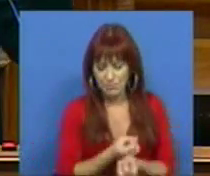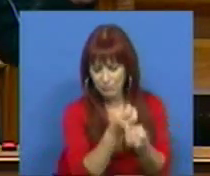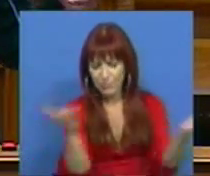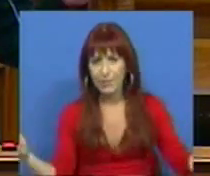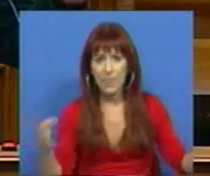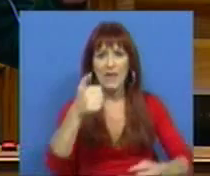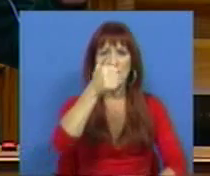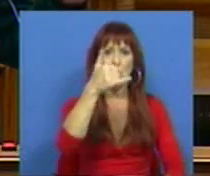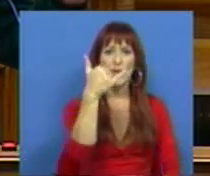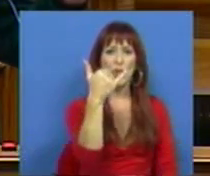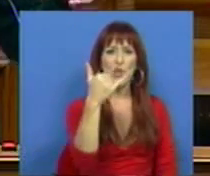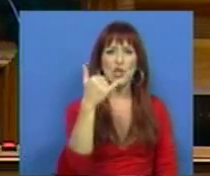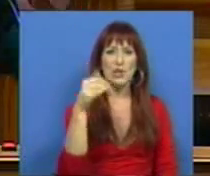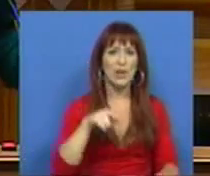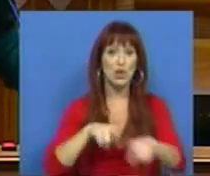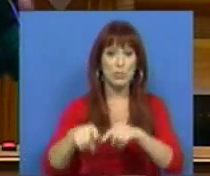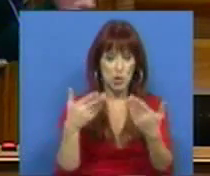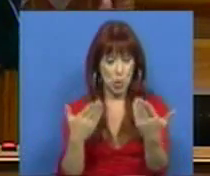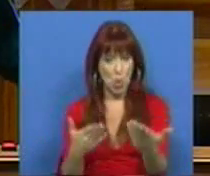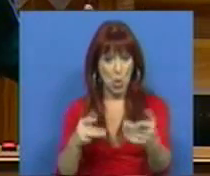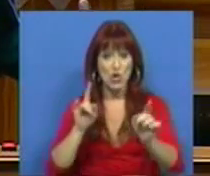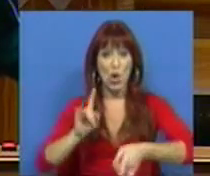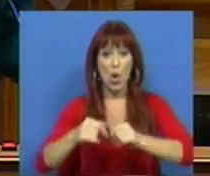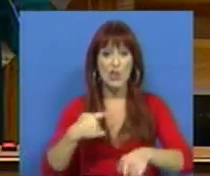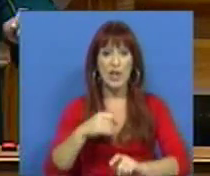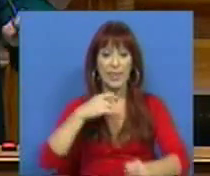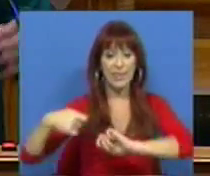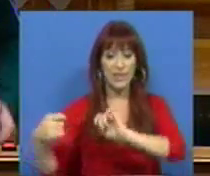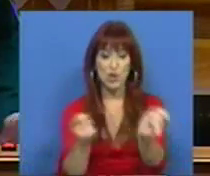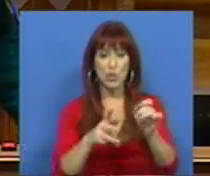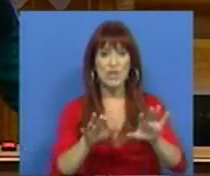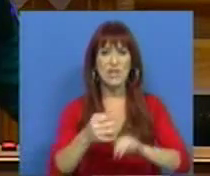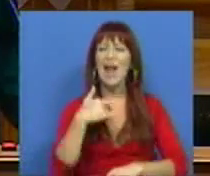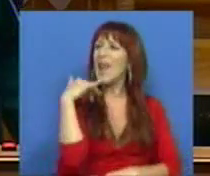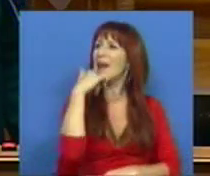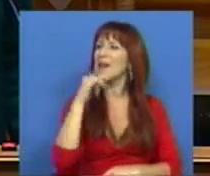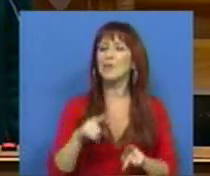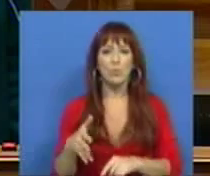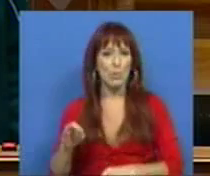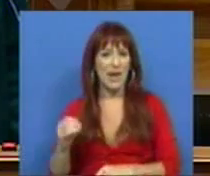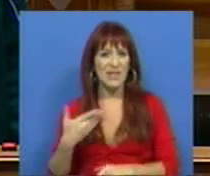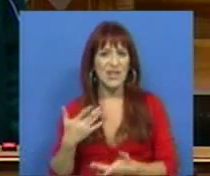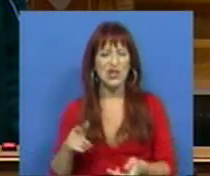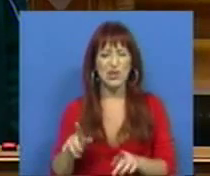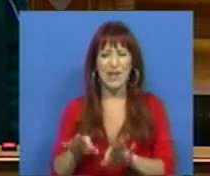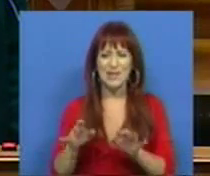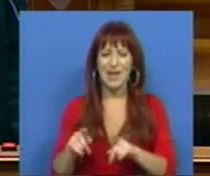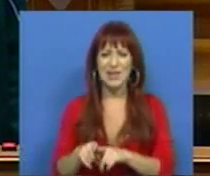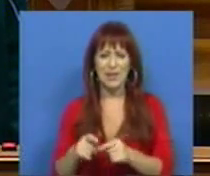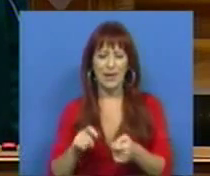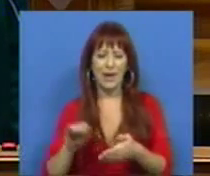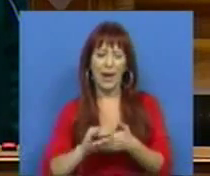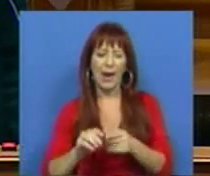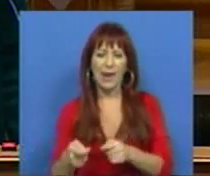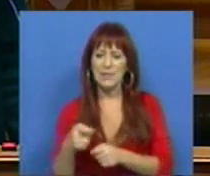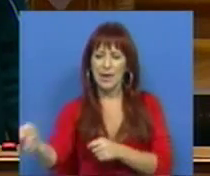52 deputados. E hoje, aquilo que se discute com tanta alegria por lado do PSD, já se trocam cartas